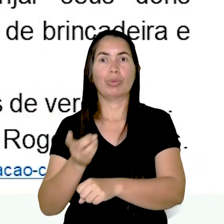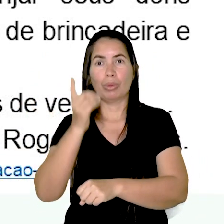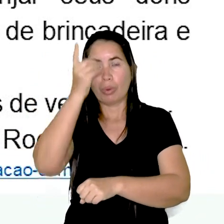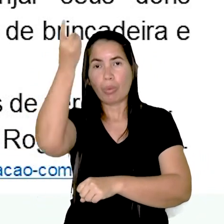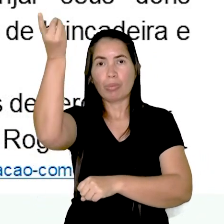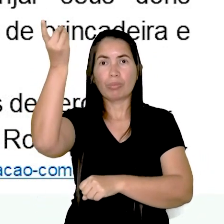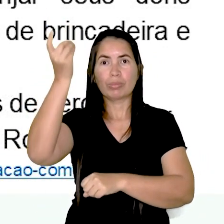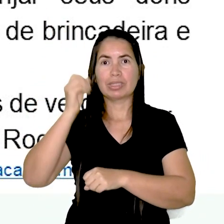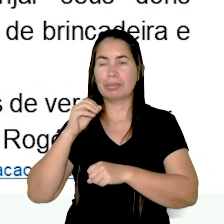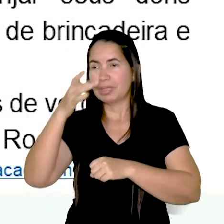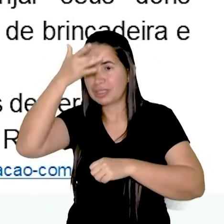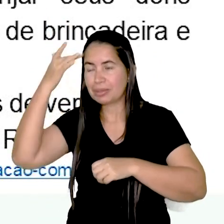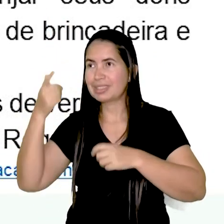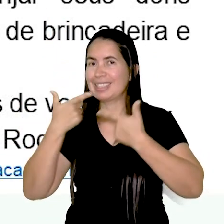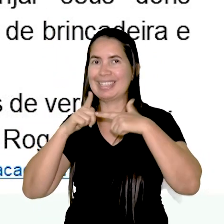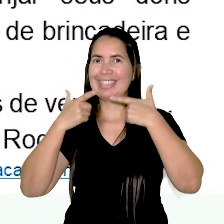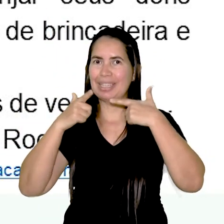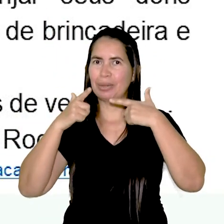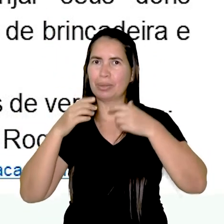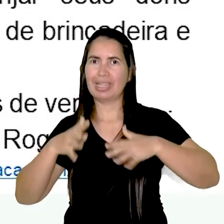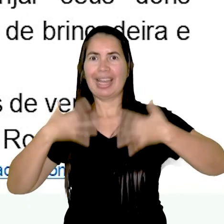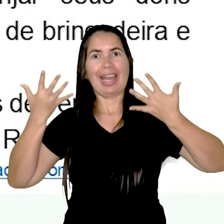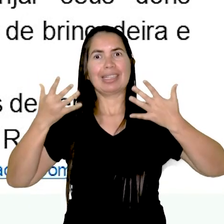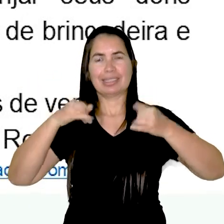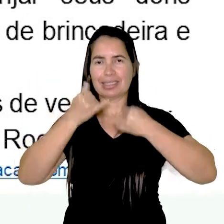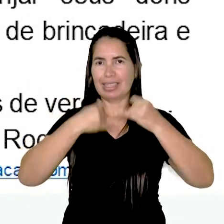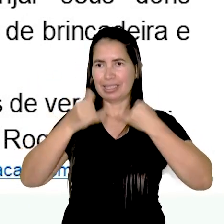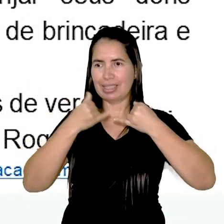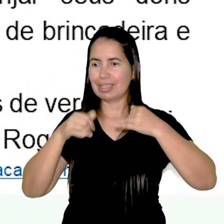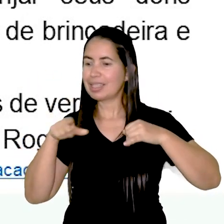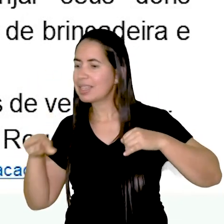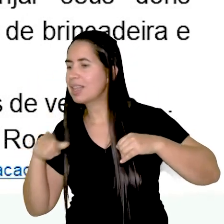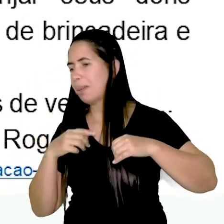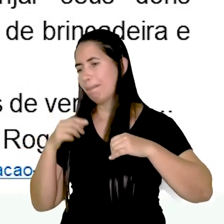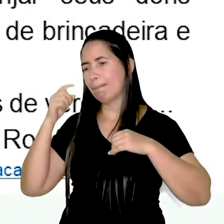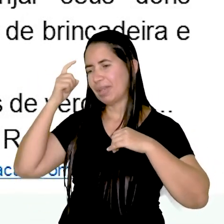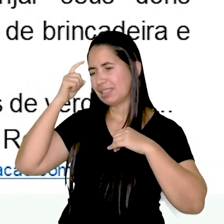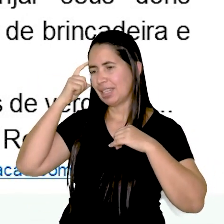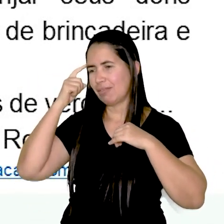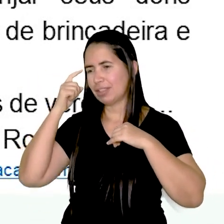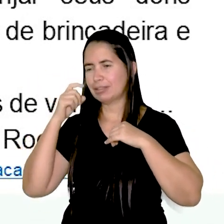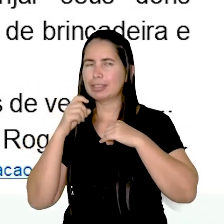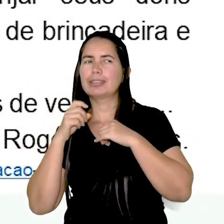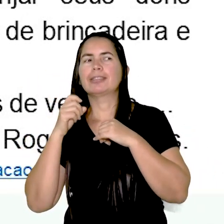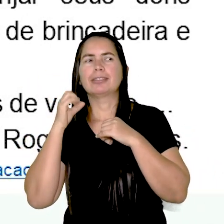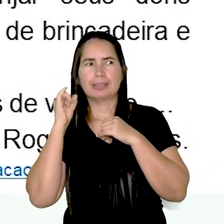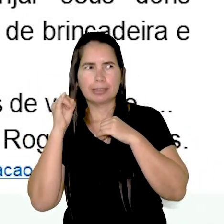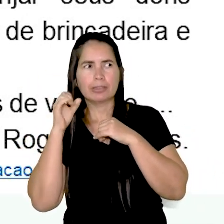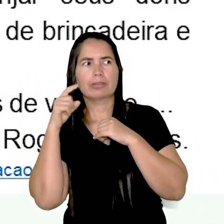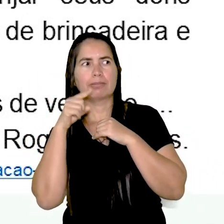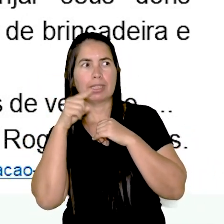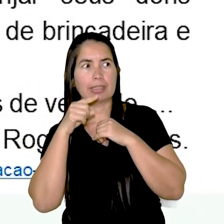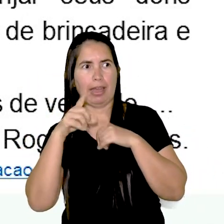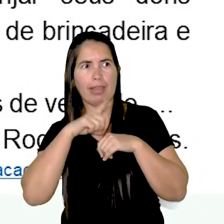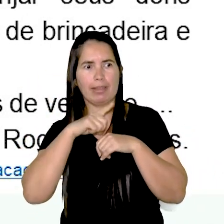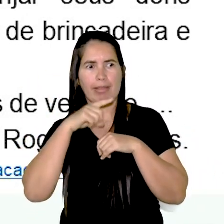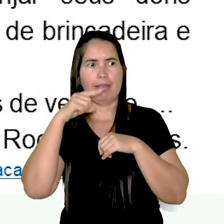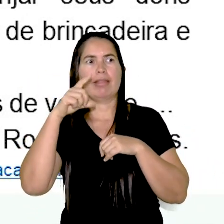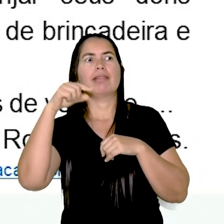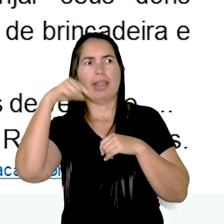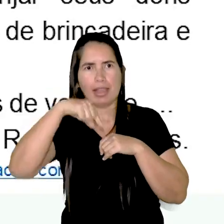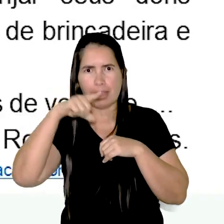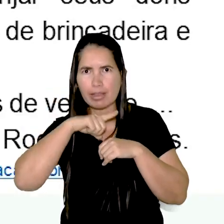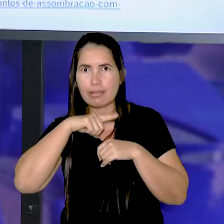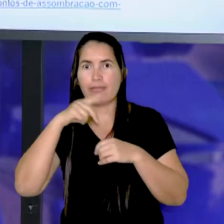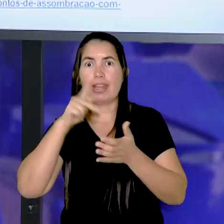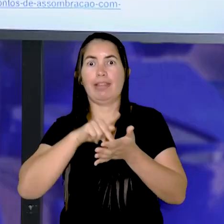As pessoas riam com os sushos de brincadeira. E Camila pensava, se eles soubessem que aqui tem fantasmas de